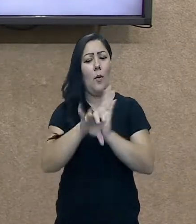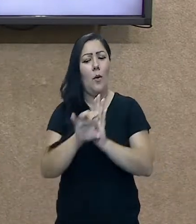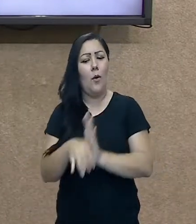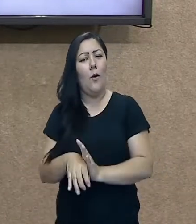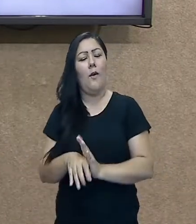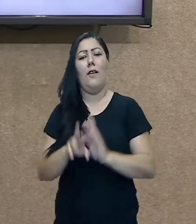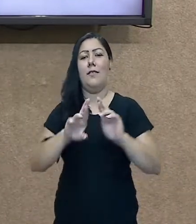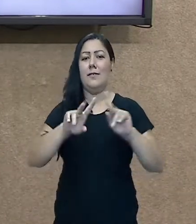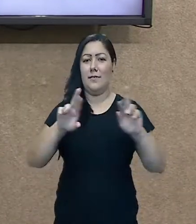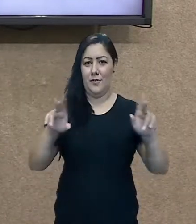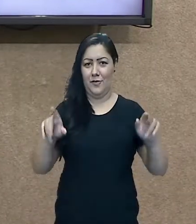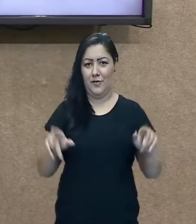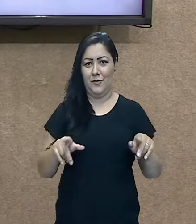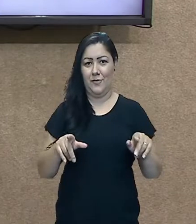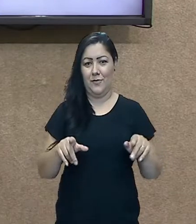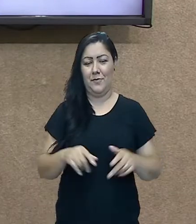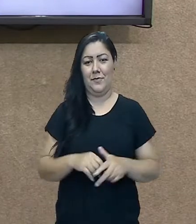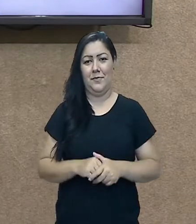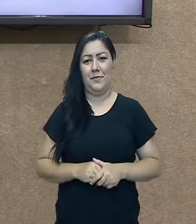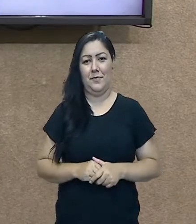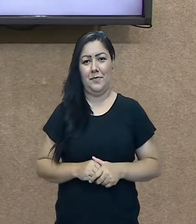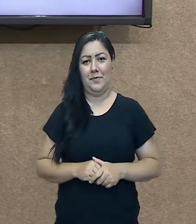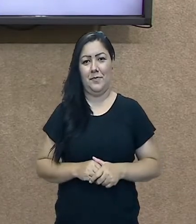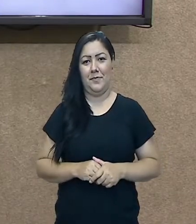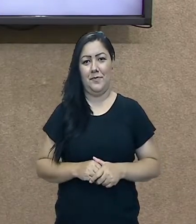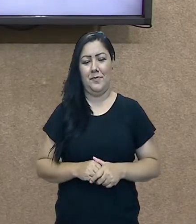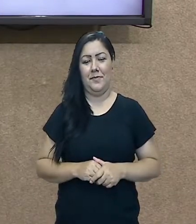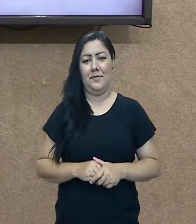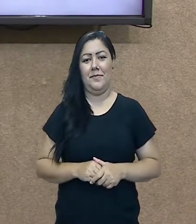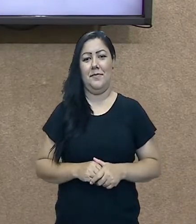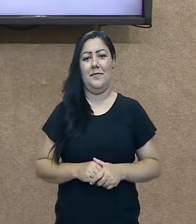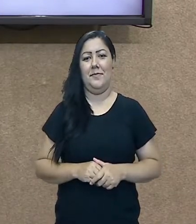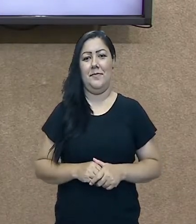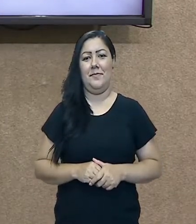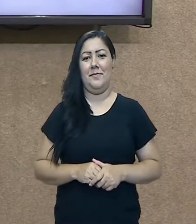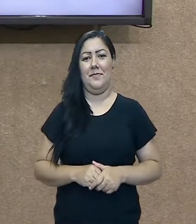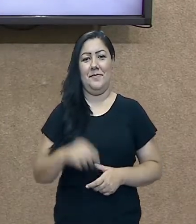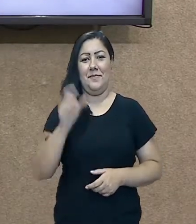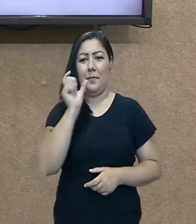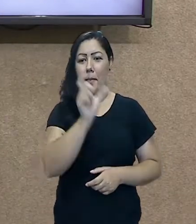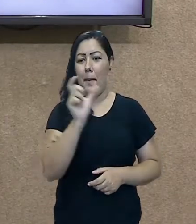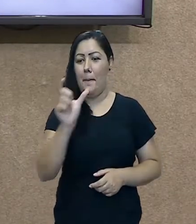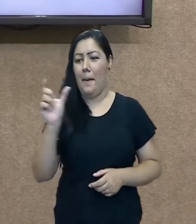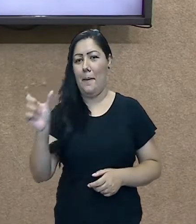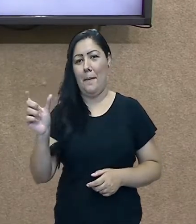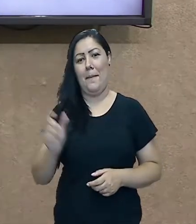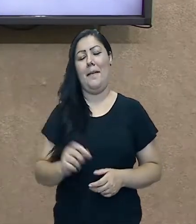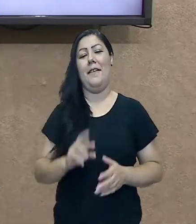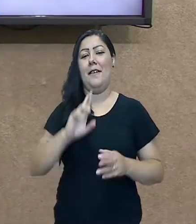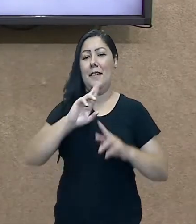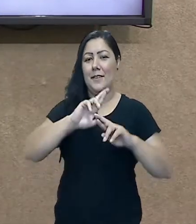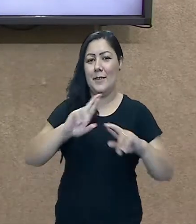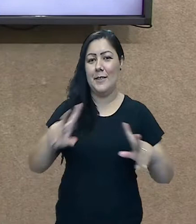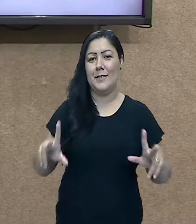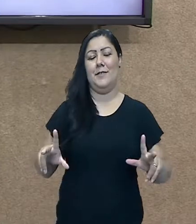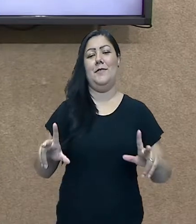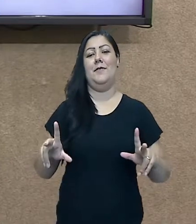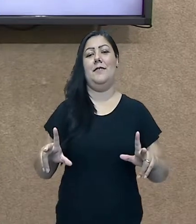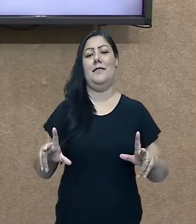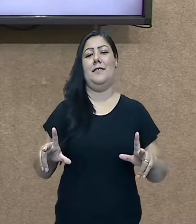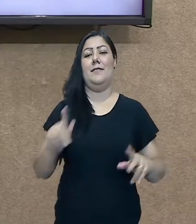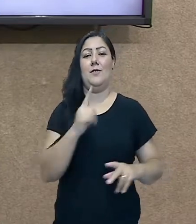que vão mostrar a diferença dessas expressões para a gente dentro da